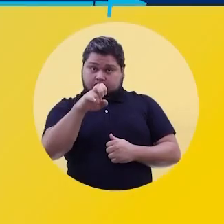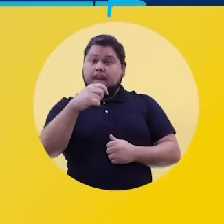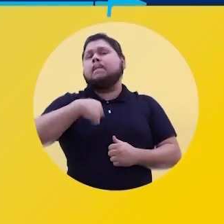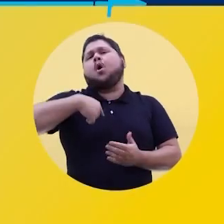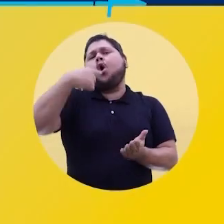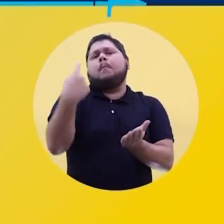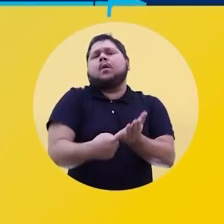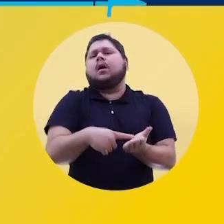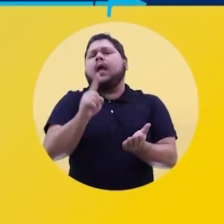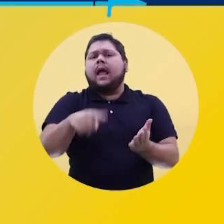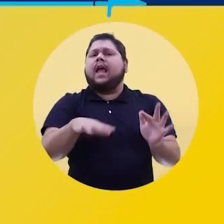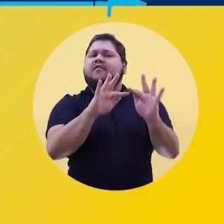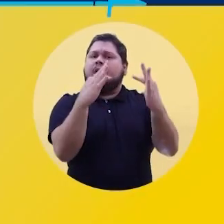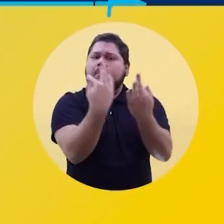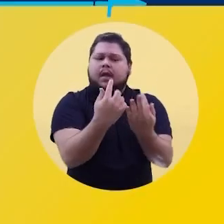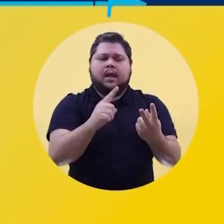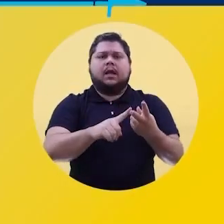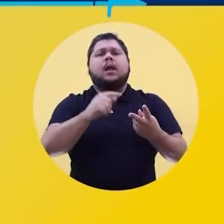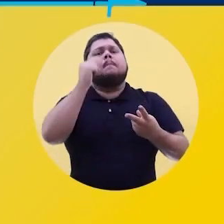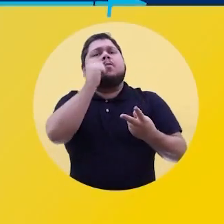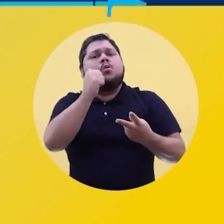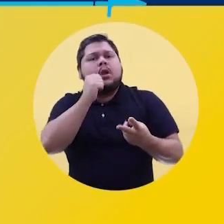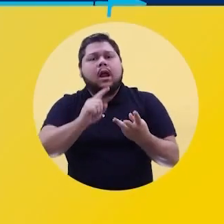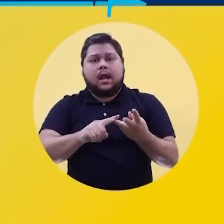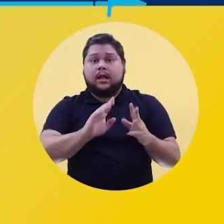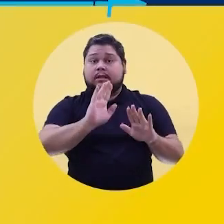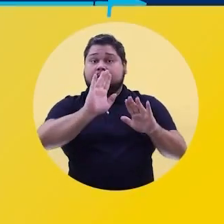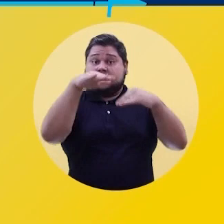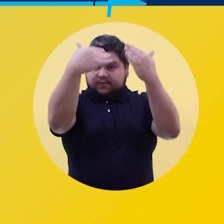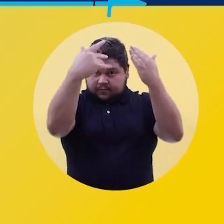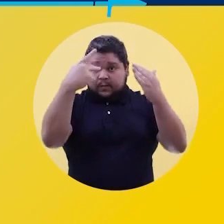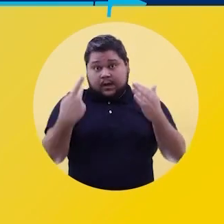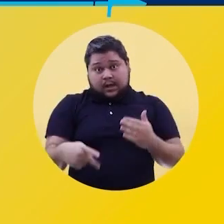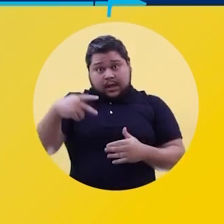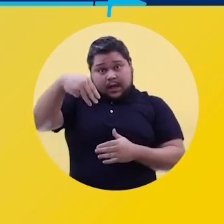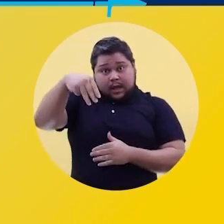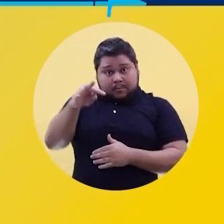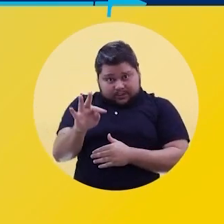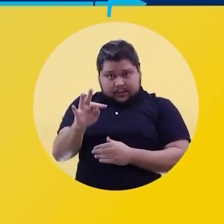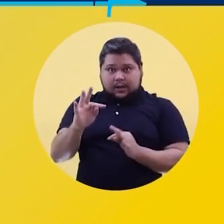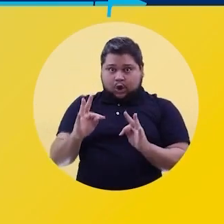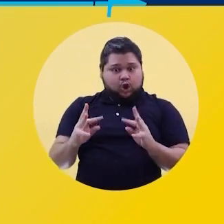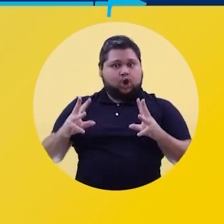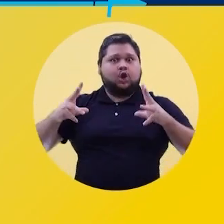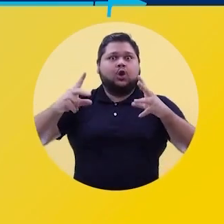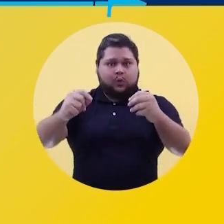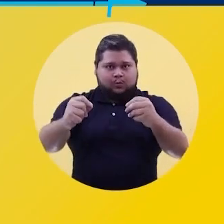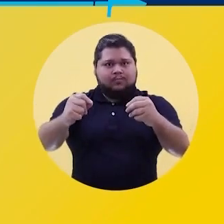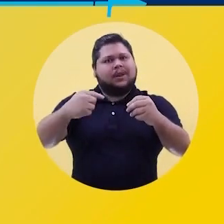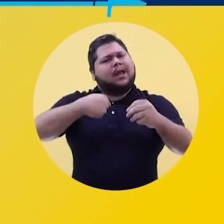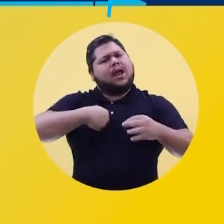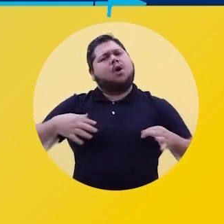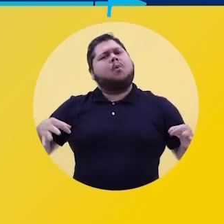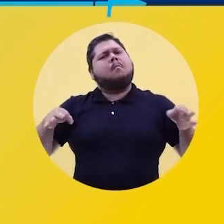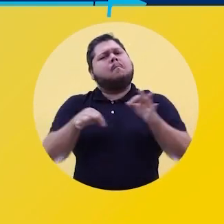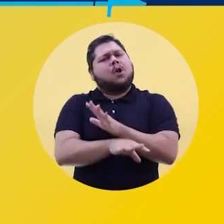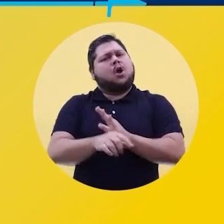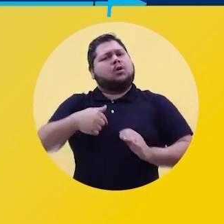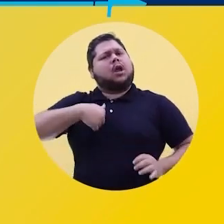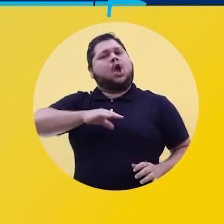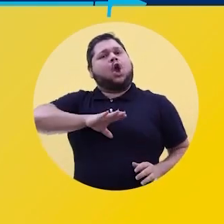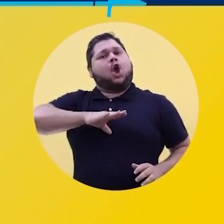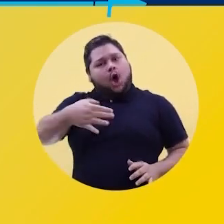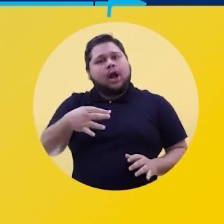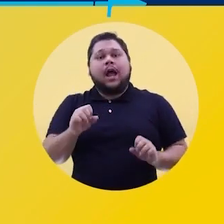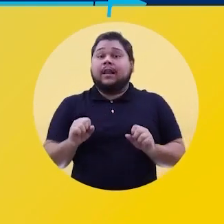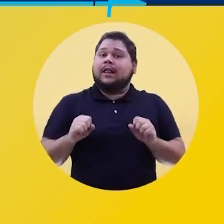Sou a Martiane E meu compromisso é com as famílias Com as mulheres E com o desenvolvimento do nosso Mato Grosso como um